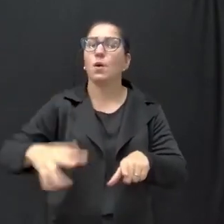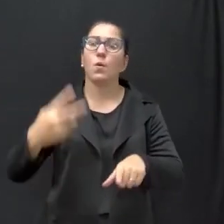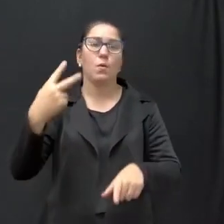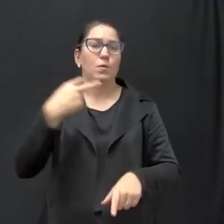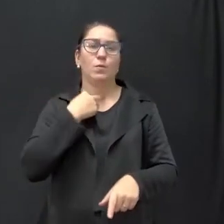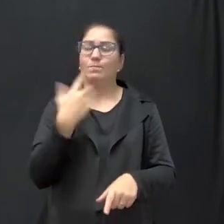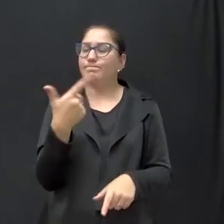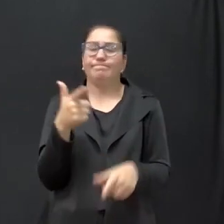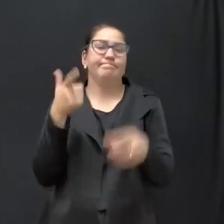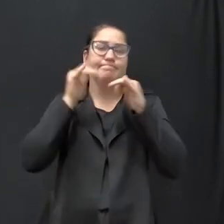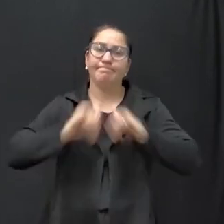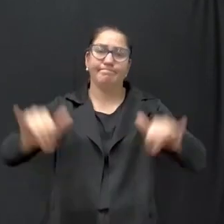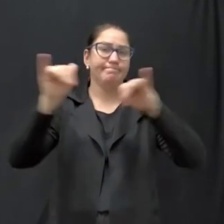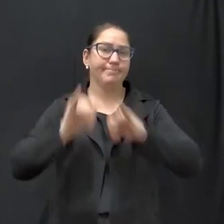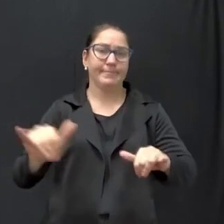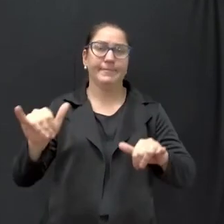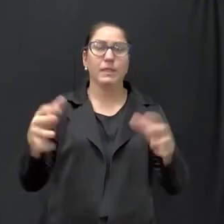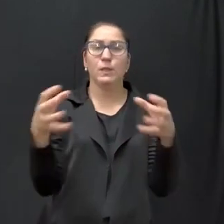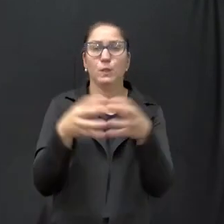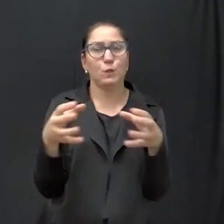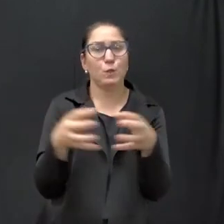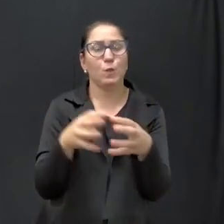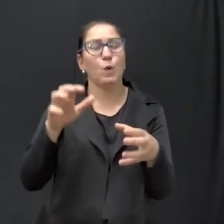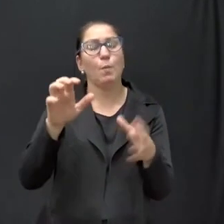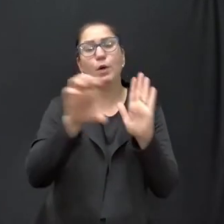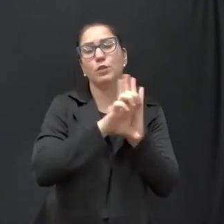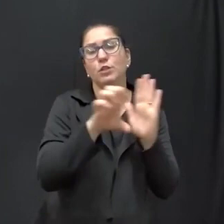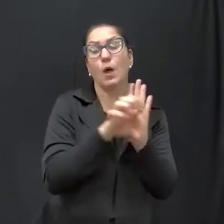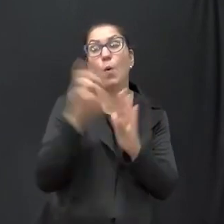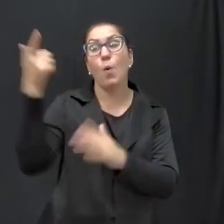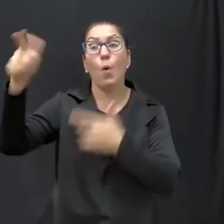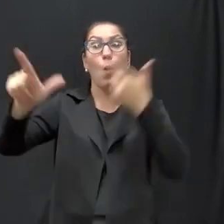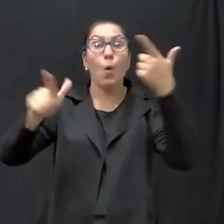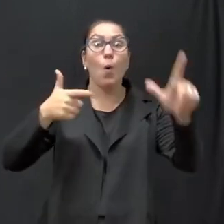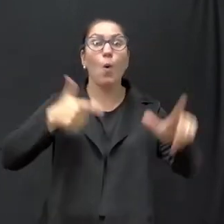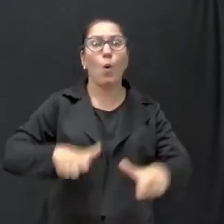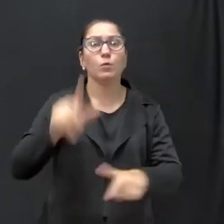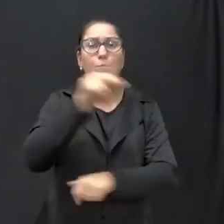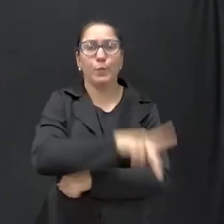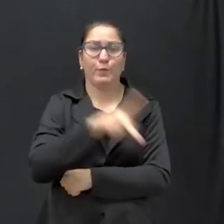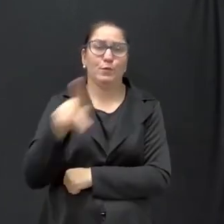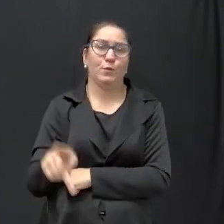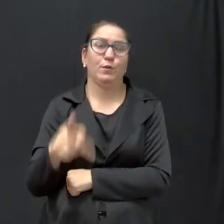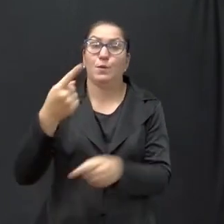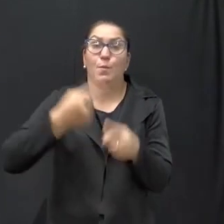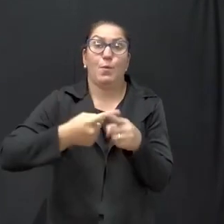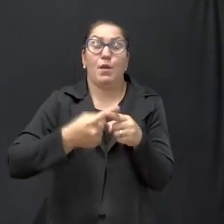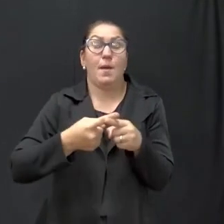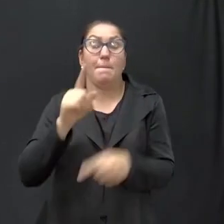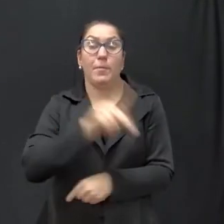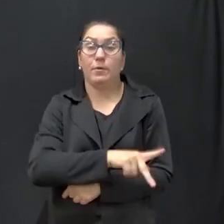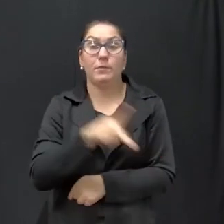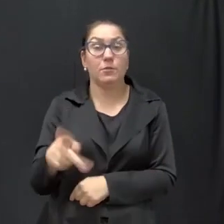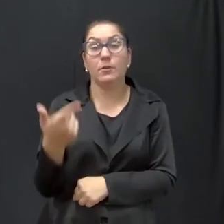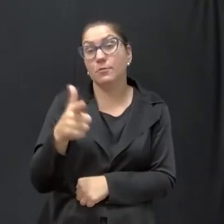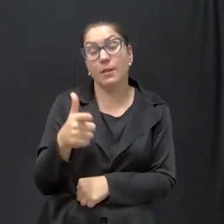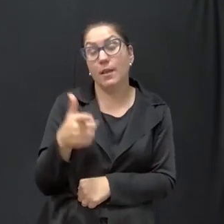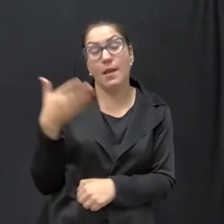publicidade a esse edital para os demais professores? Por que os professores não acompanharam, não tiveram acesso?